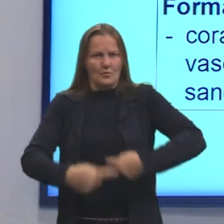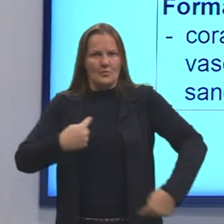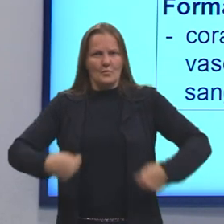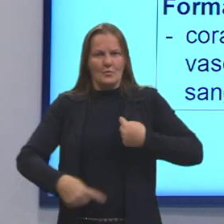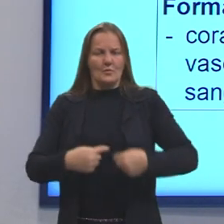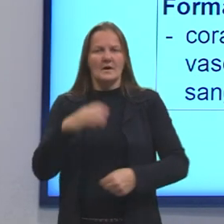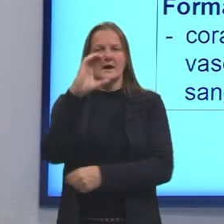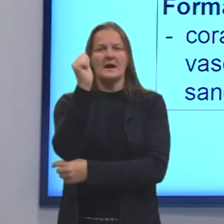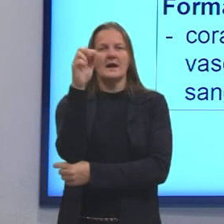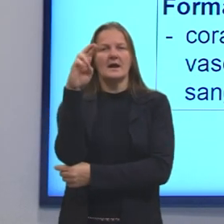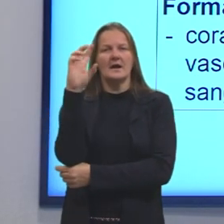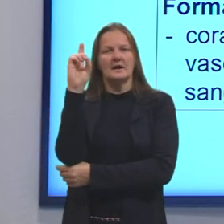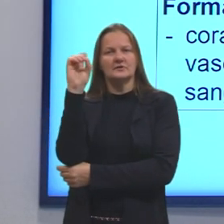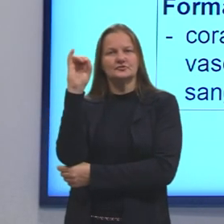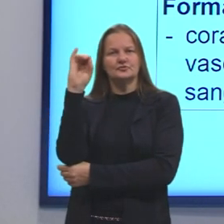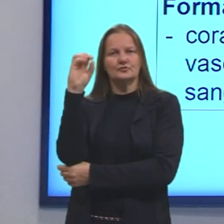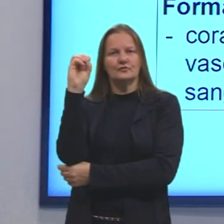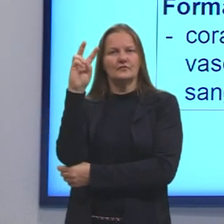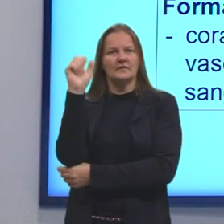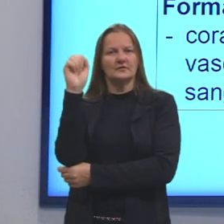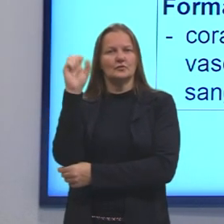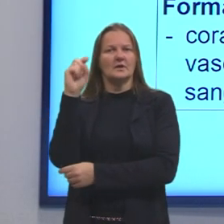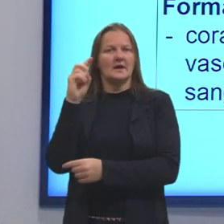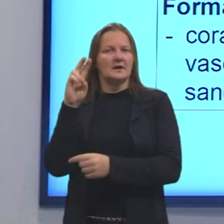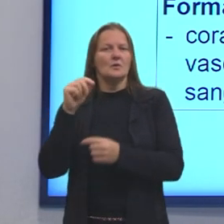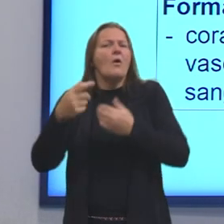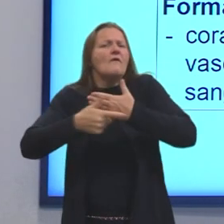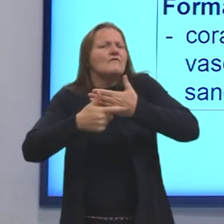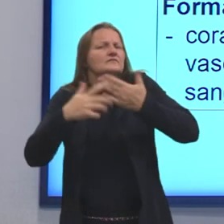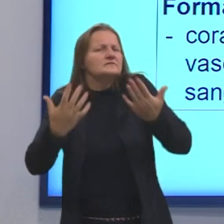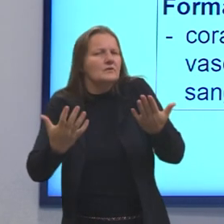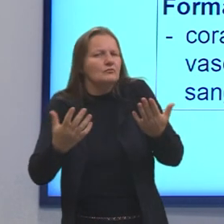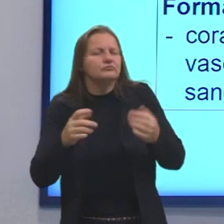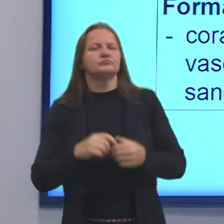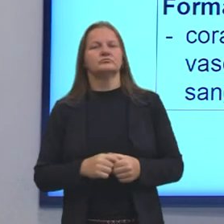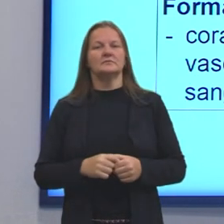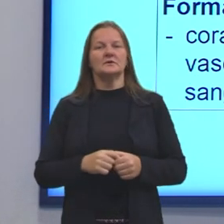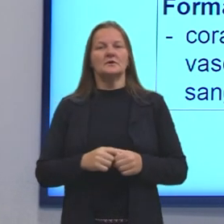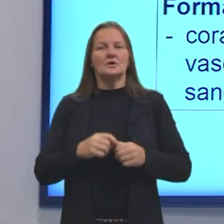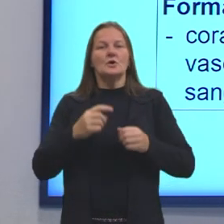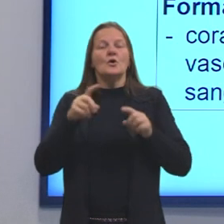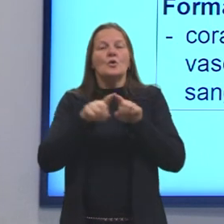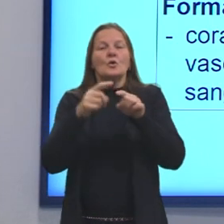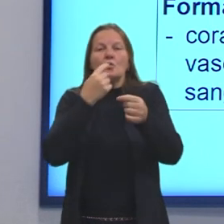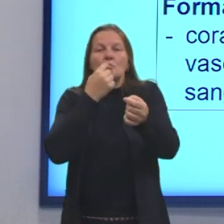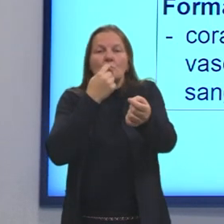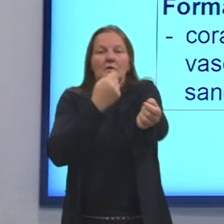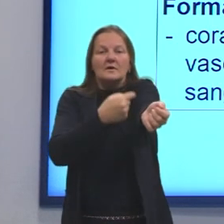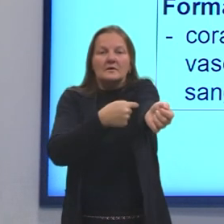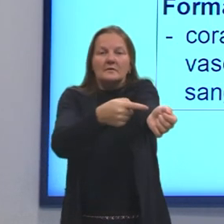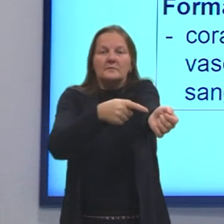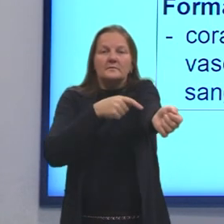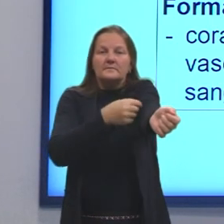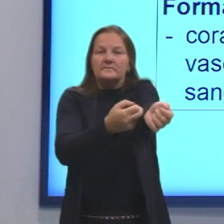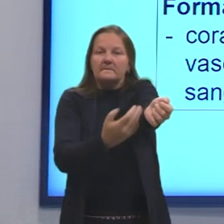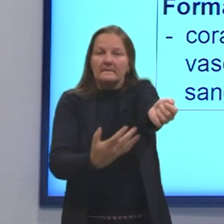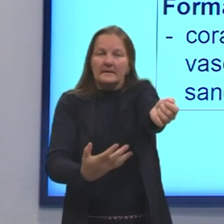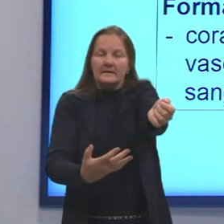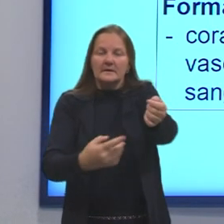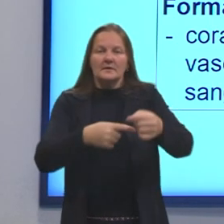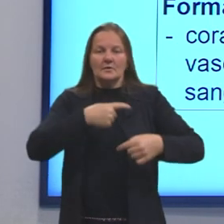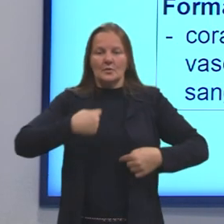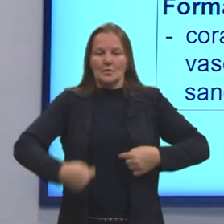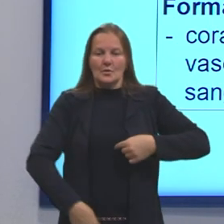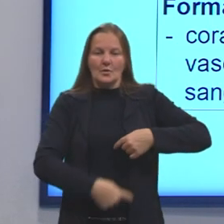responsável pelo transporte de sangue pelo corpo, pelo transporte de oxigênio e também